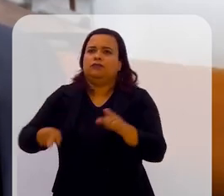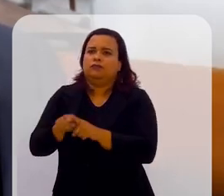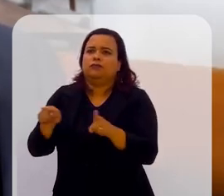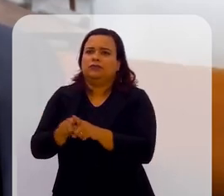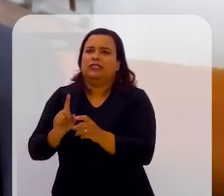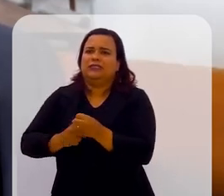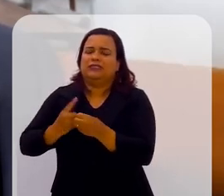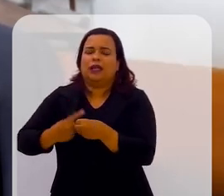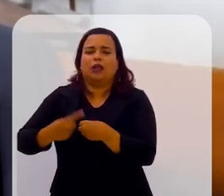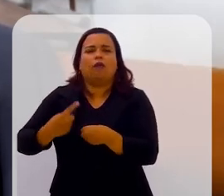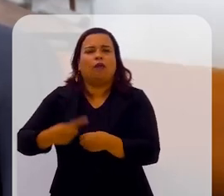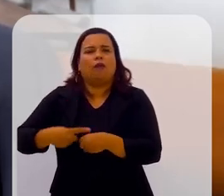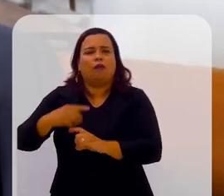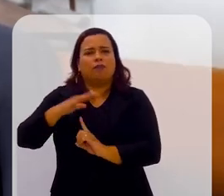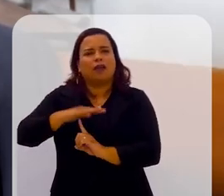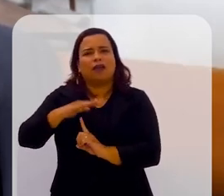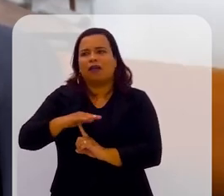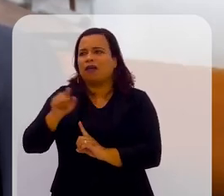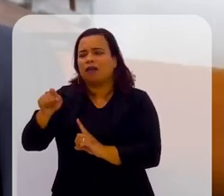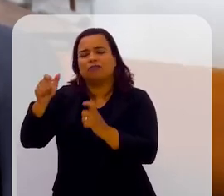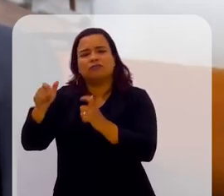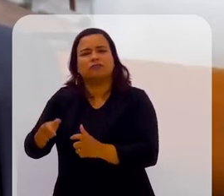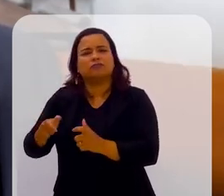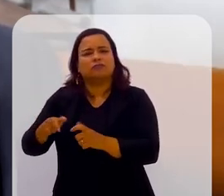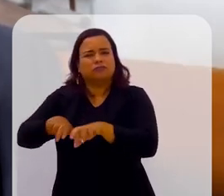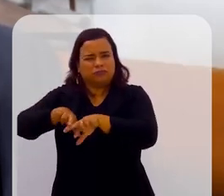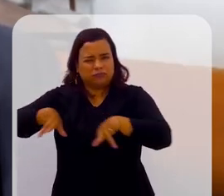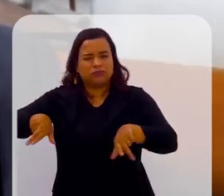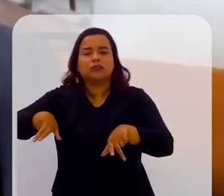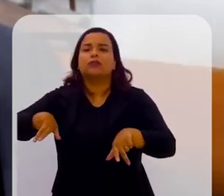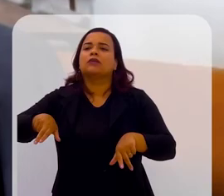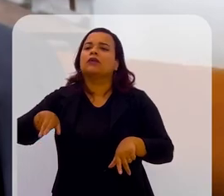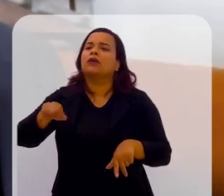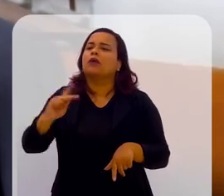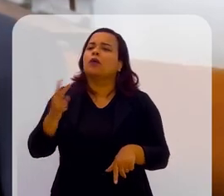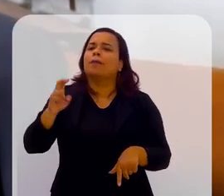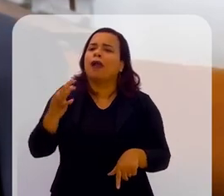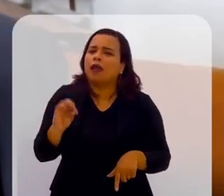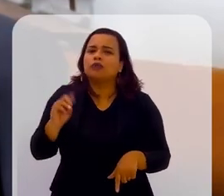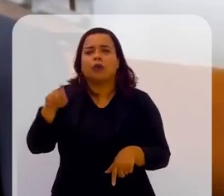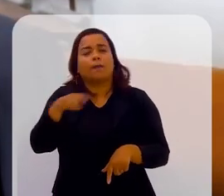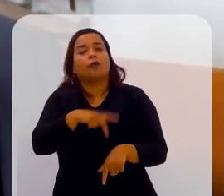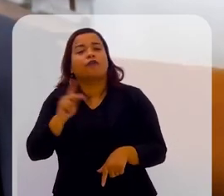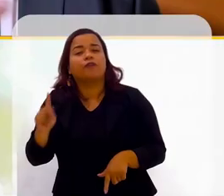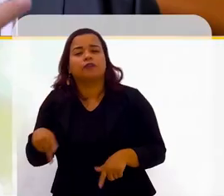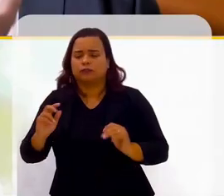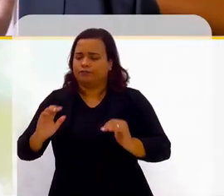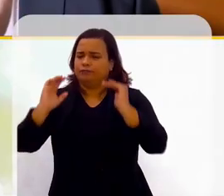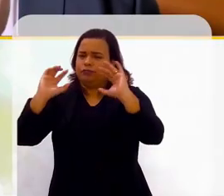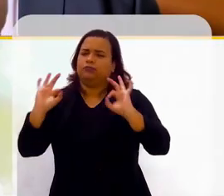Humberto Souto, no interior do Pará, são professores da elite